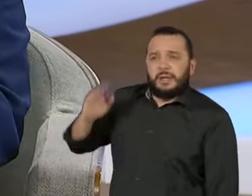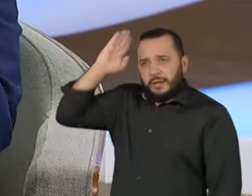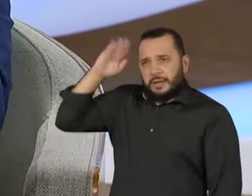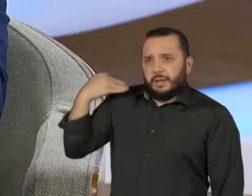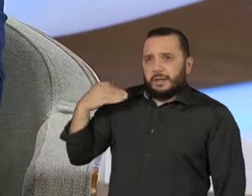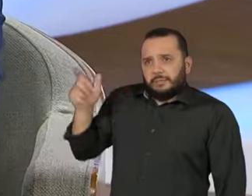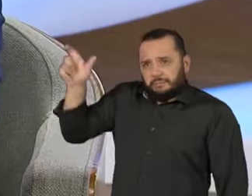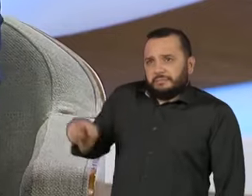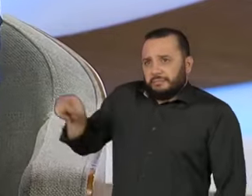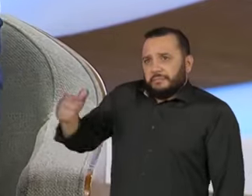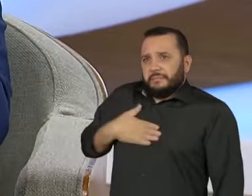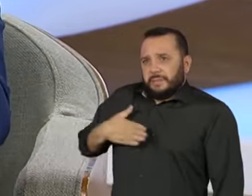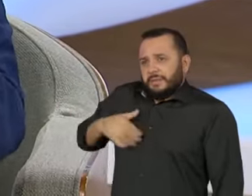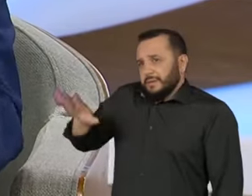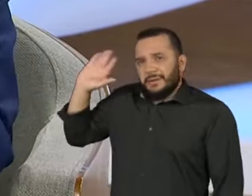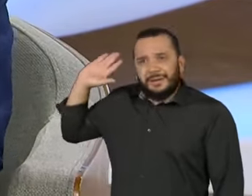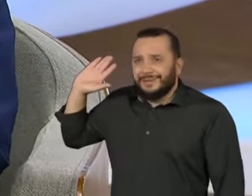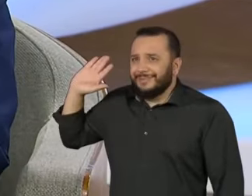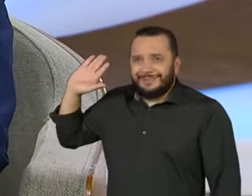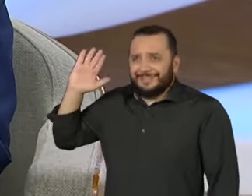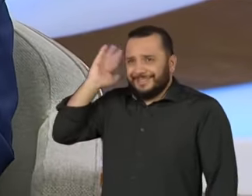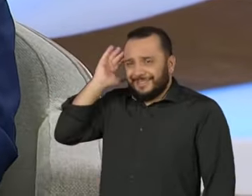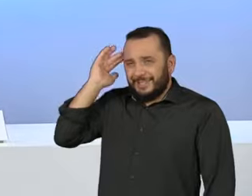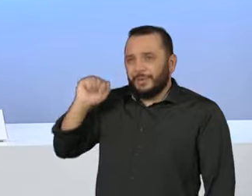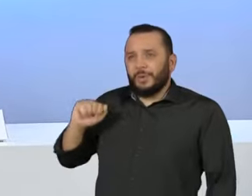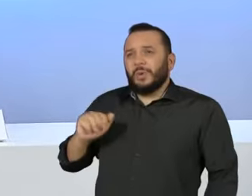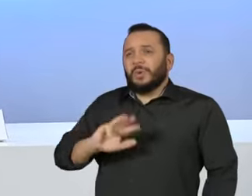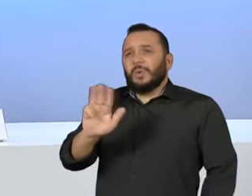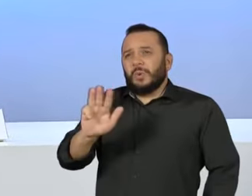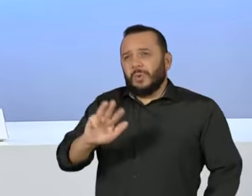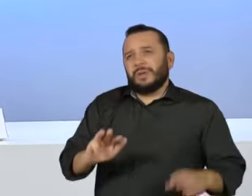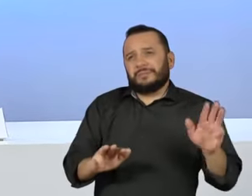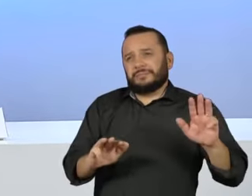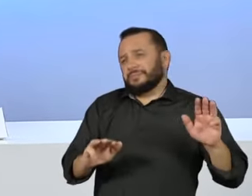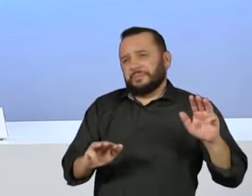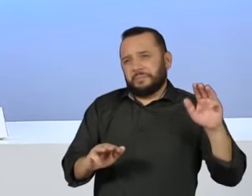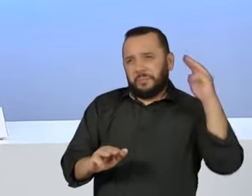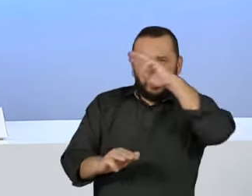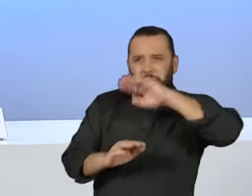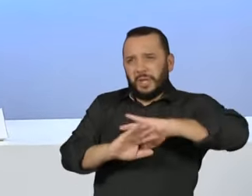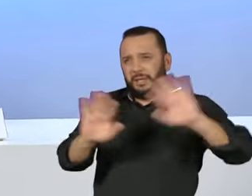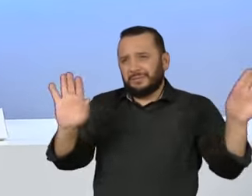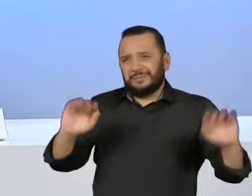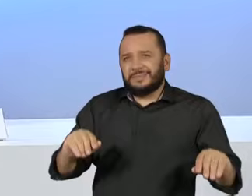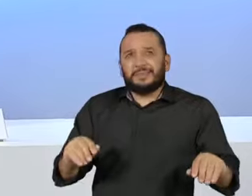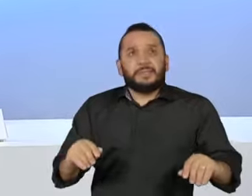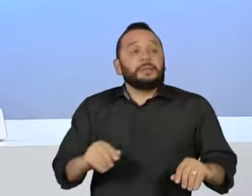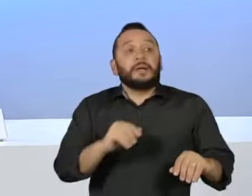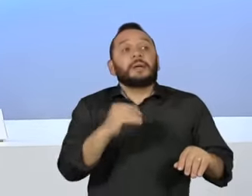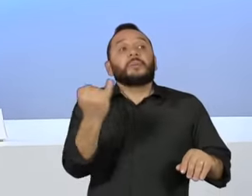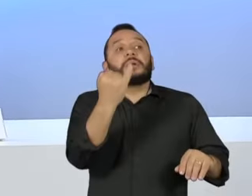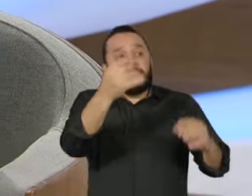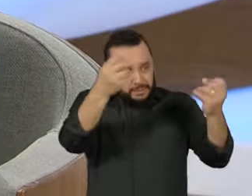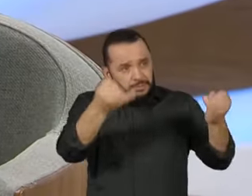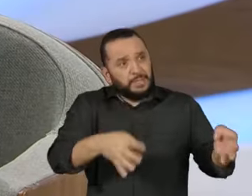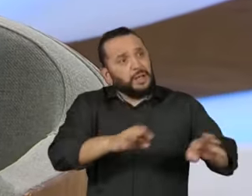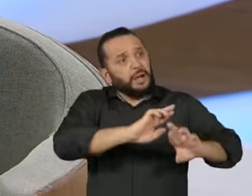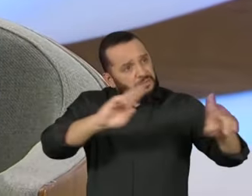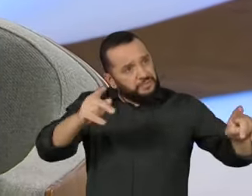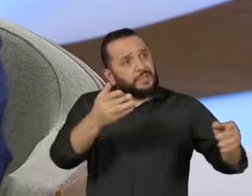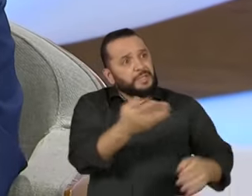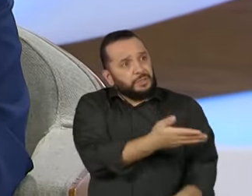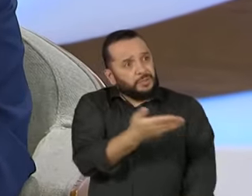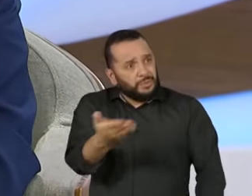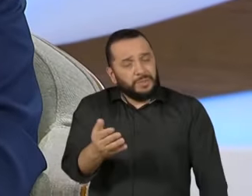acabou ocupando essa posição do centro expandido na política brasileira. Mas nesse momento fazer essa diferenciação, não? Sim, é importante.